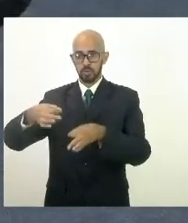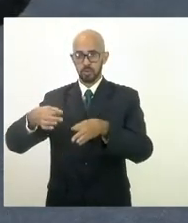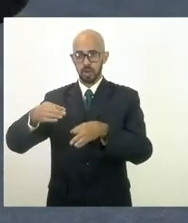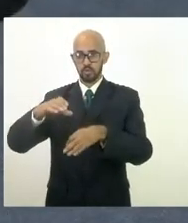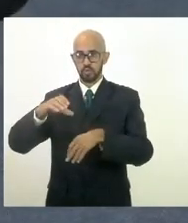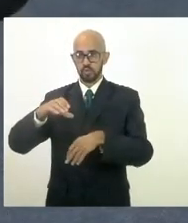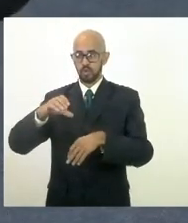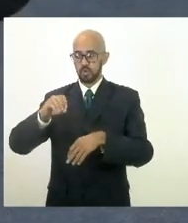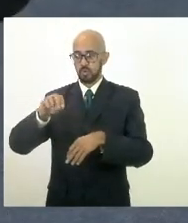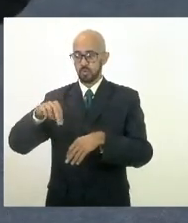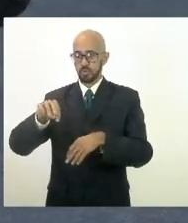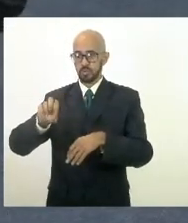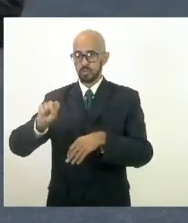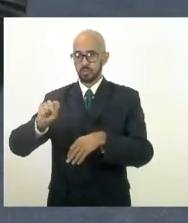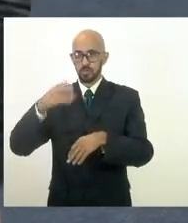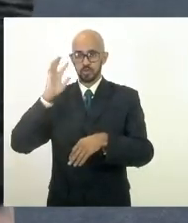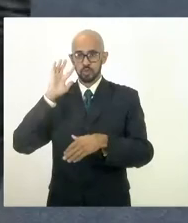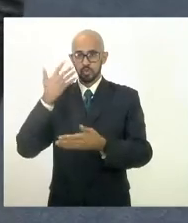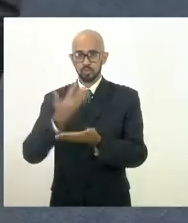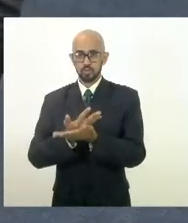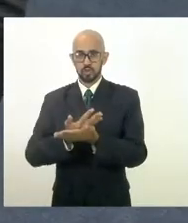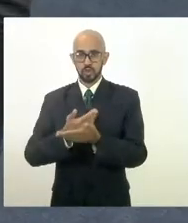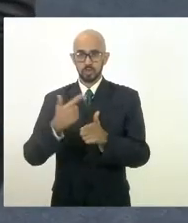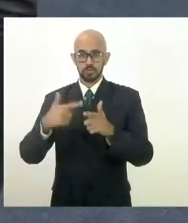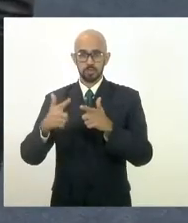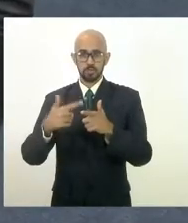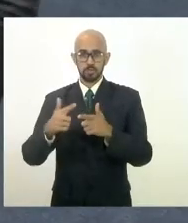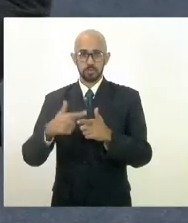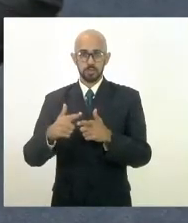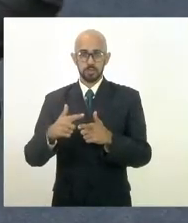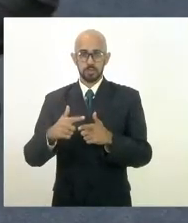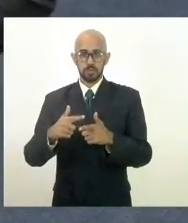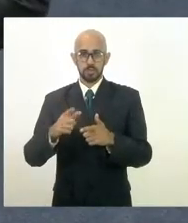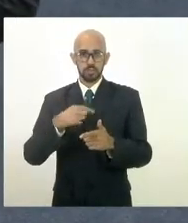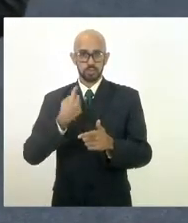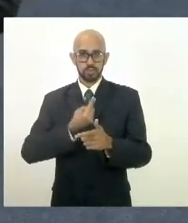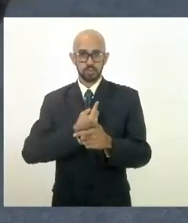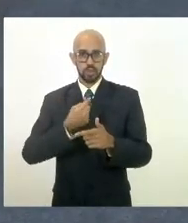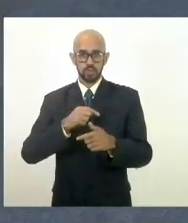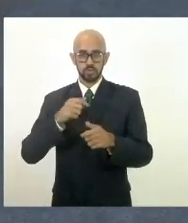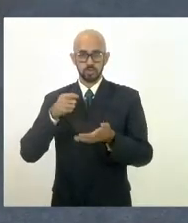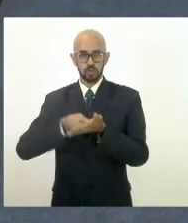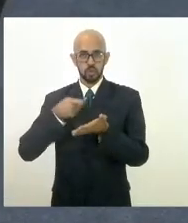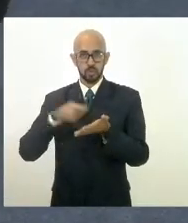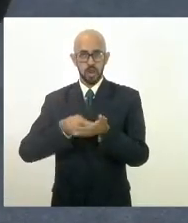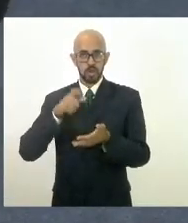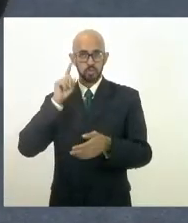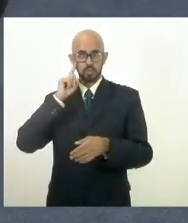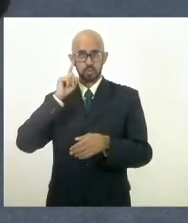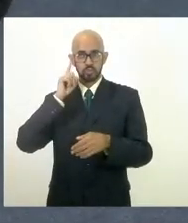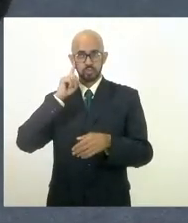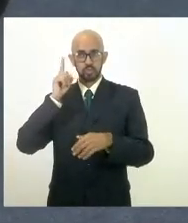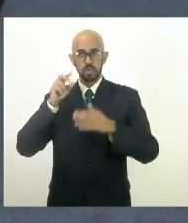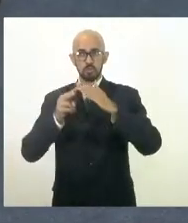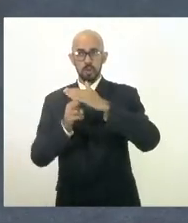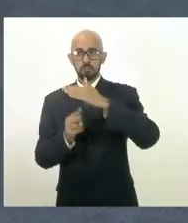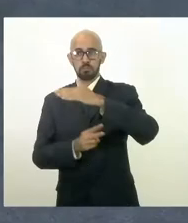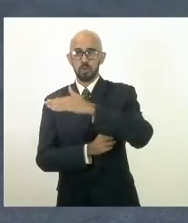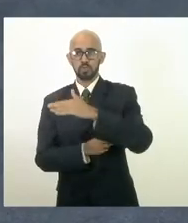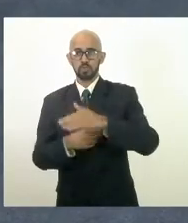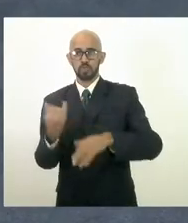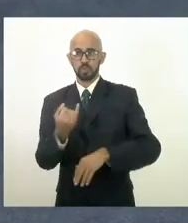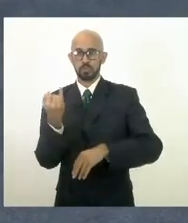problema a gente vai estar aqui cobrando diariamente porque é uma ponte importantíssima